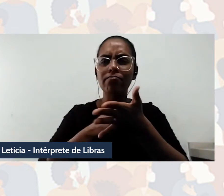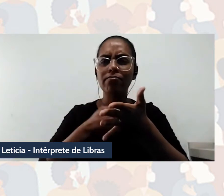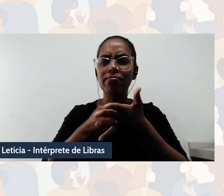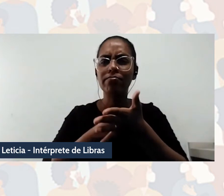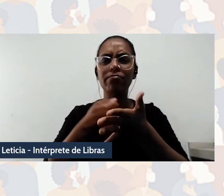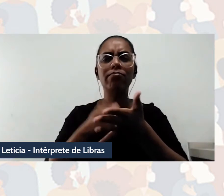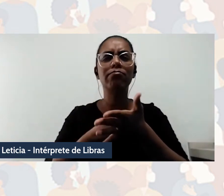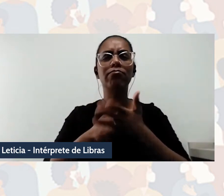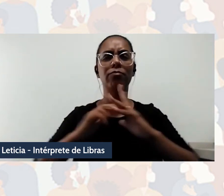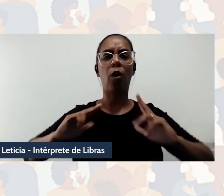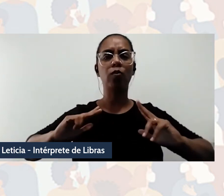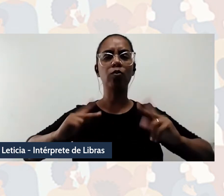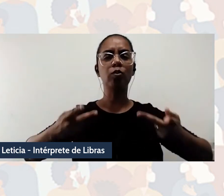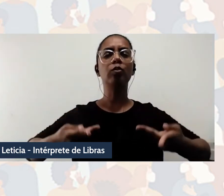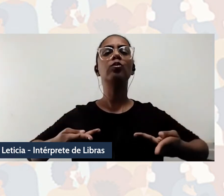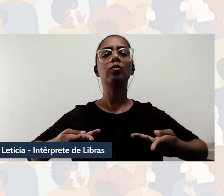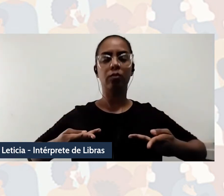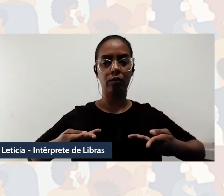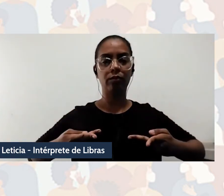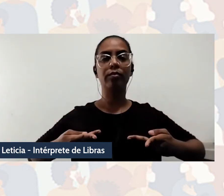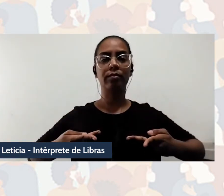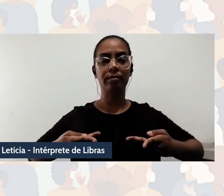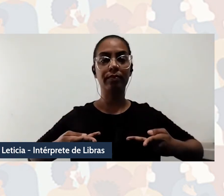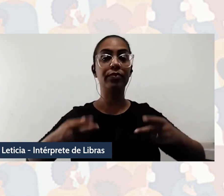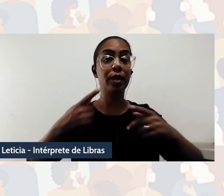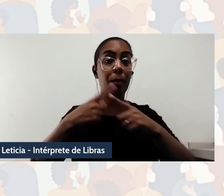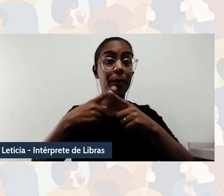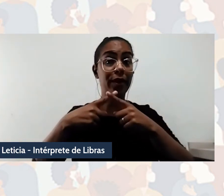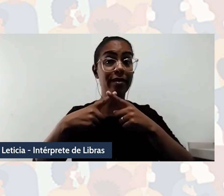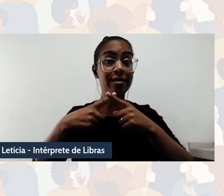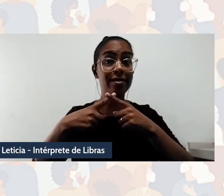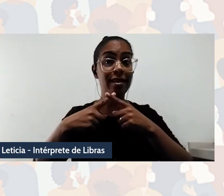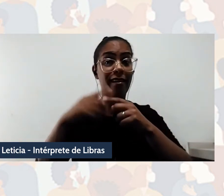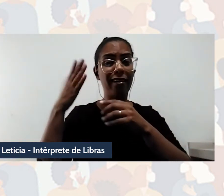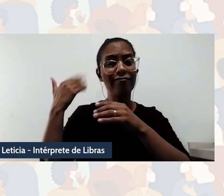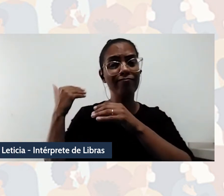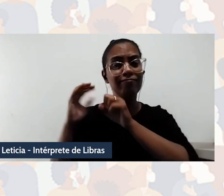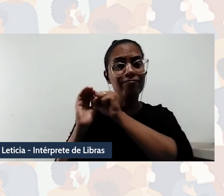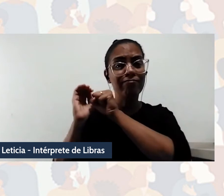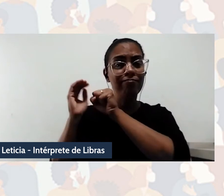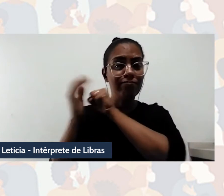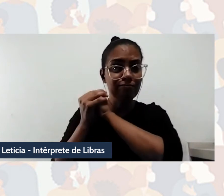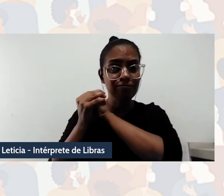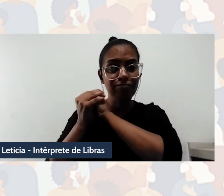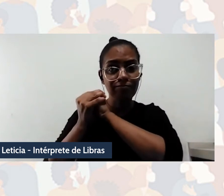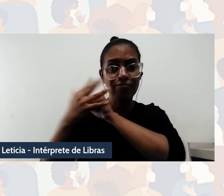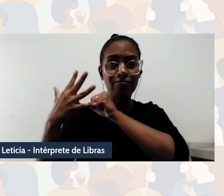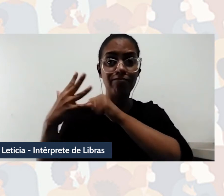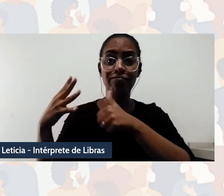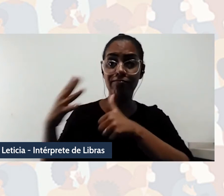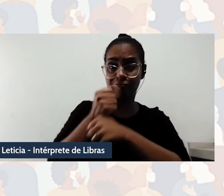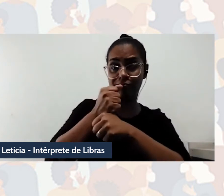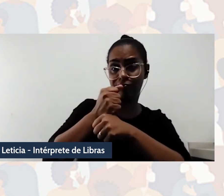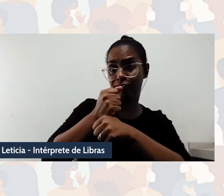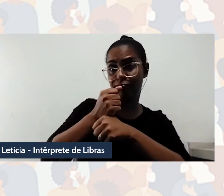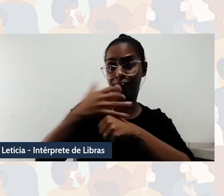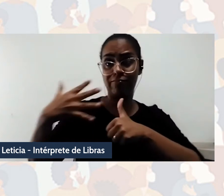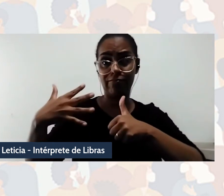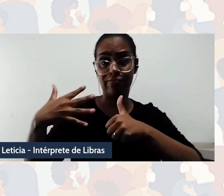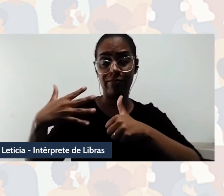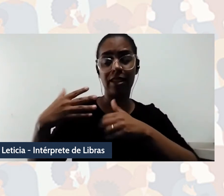verdade é uma luta das perspectivas e prácticas decoloniais, anticoloniais ou contrapoloniais desde sempre.